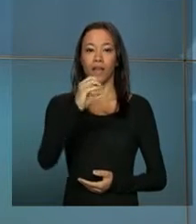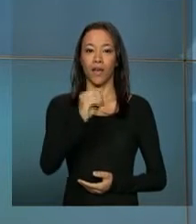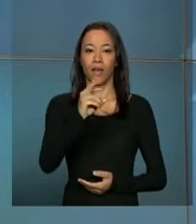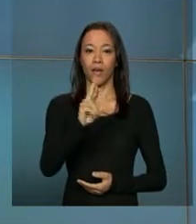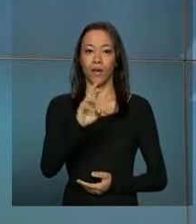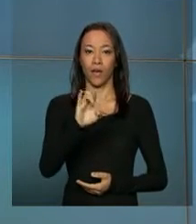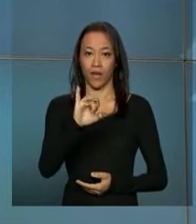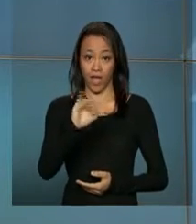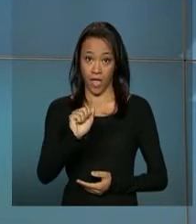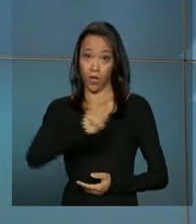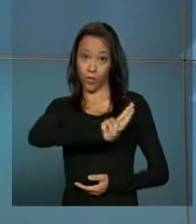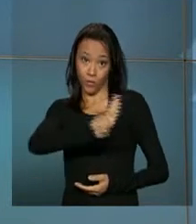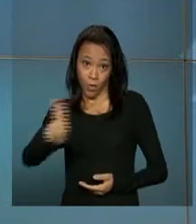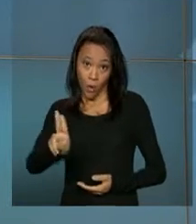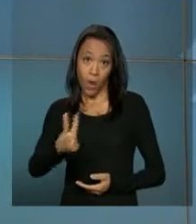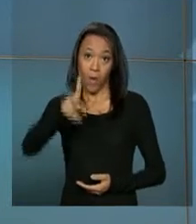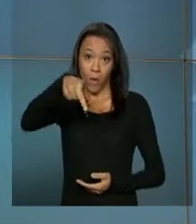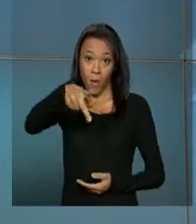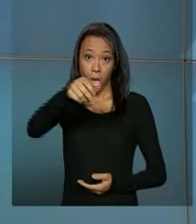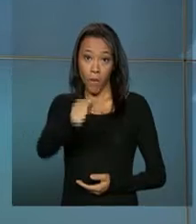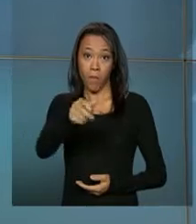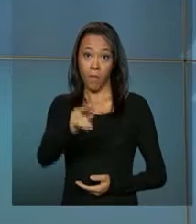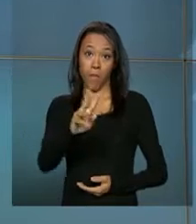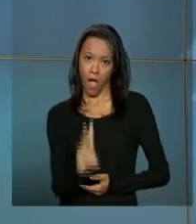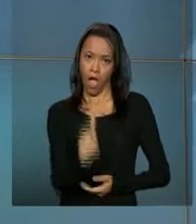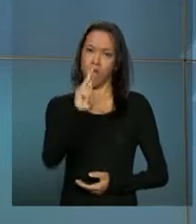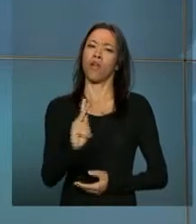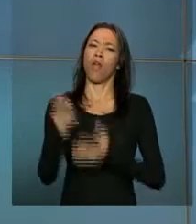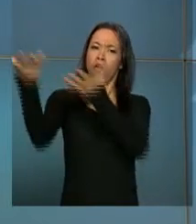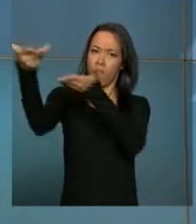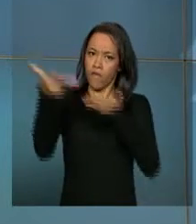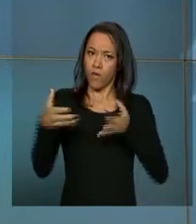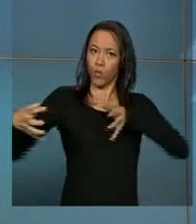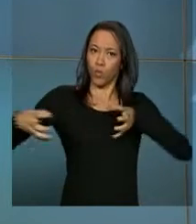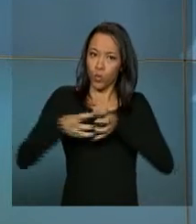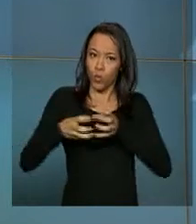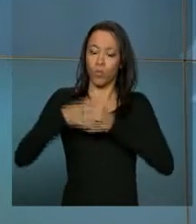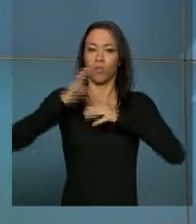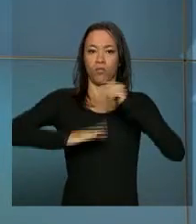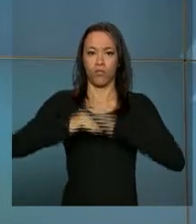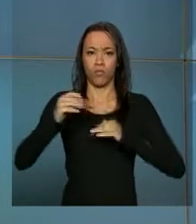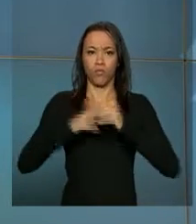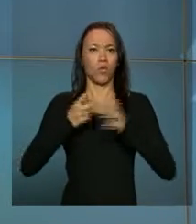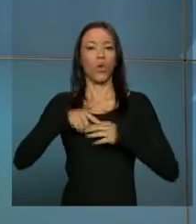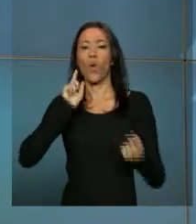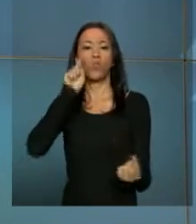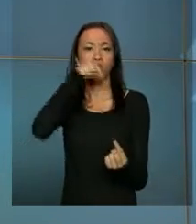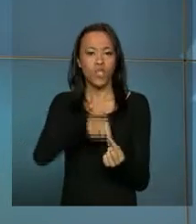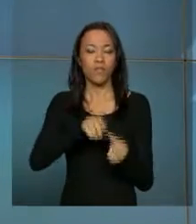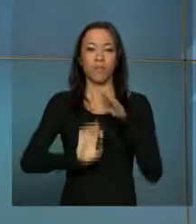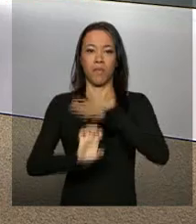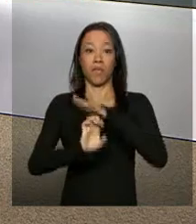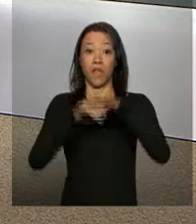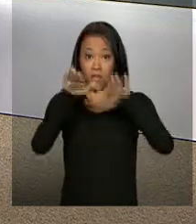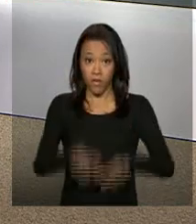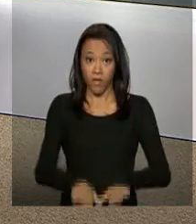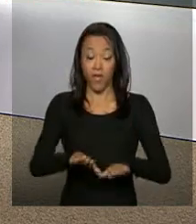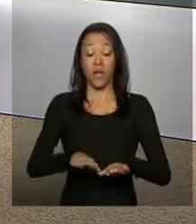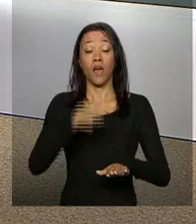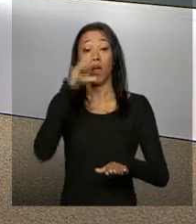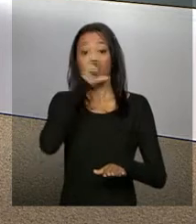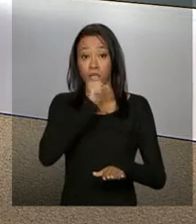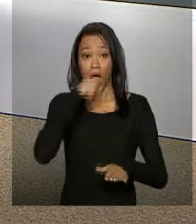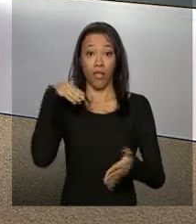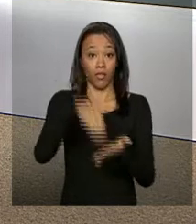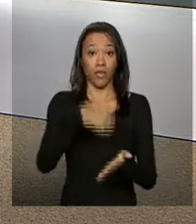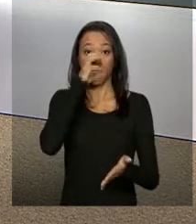Geun-hye. A presidenta coreana vem acompanhada de delegação e de missão empresarial e fica no Brasil até sábado. Daqui a